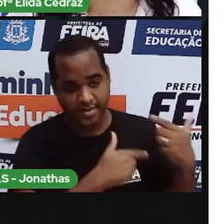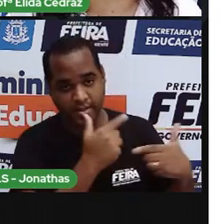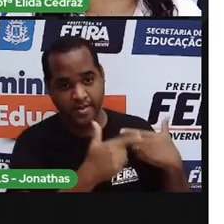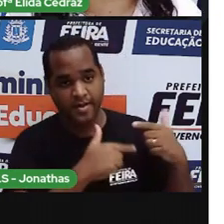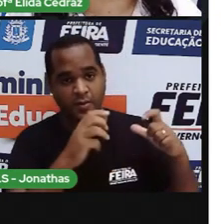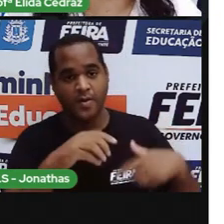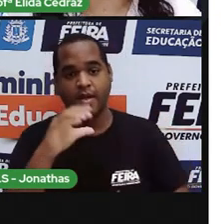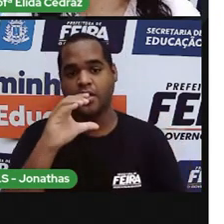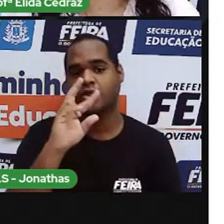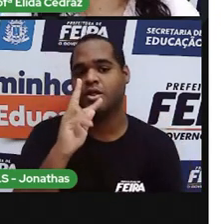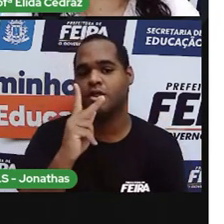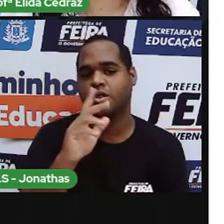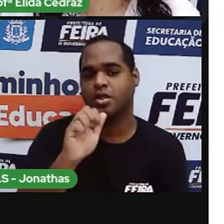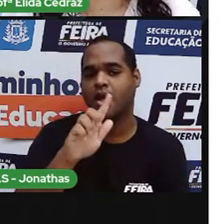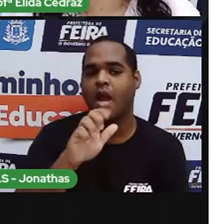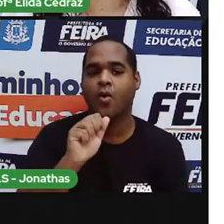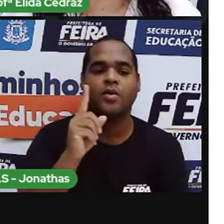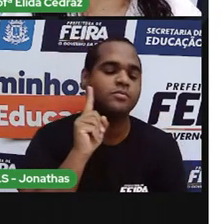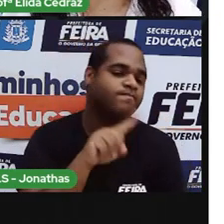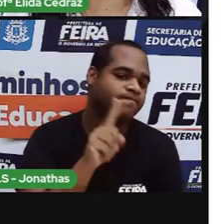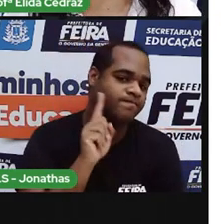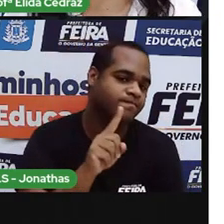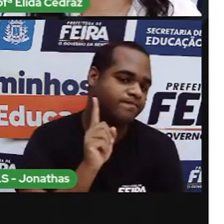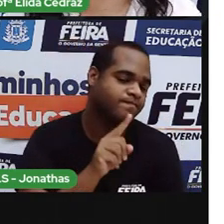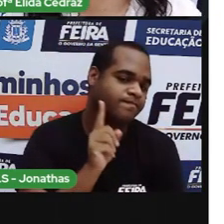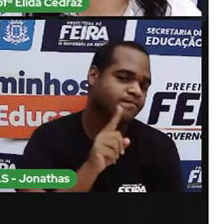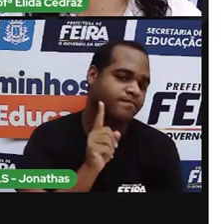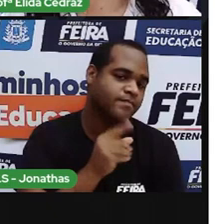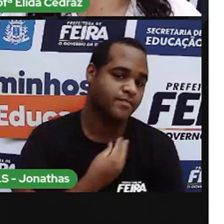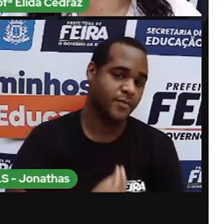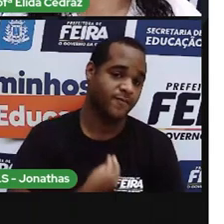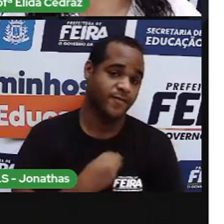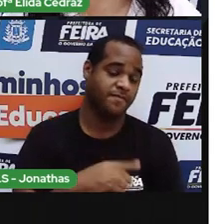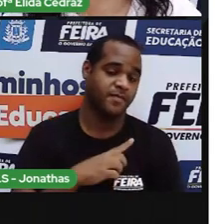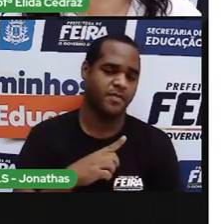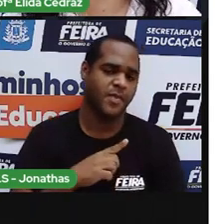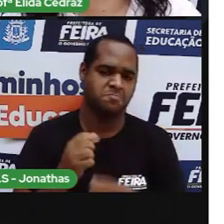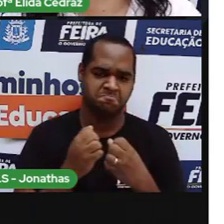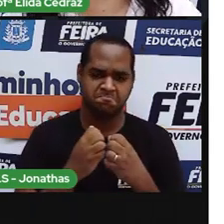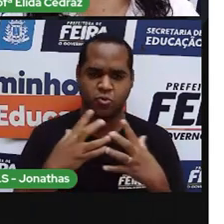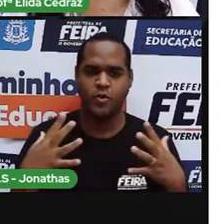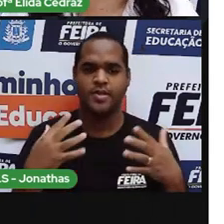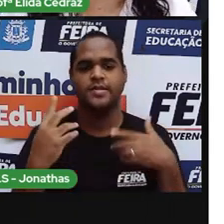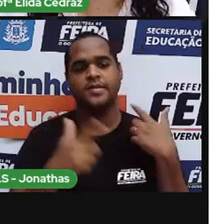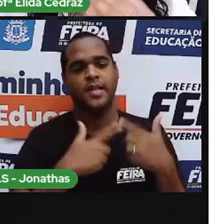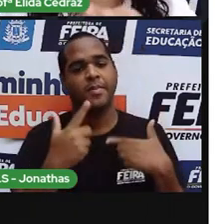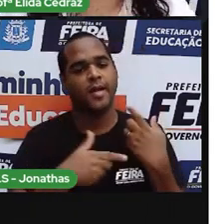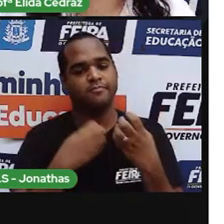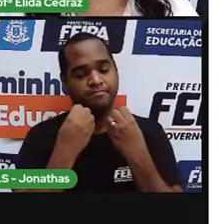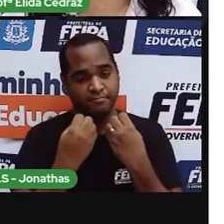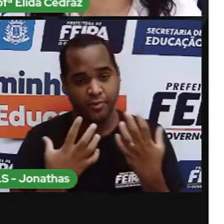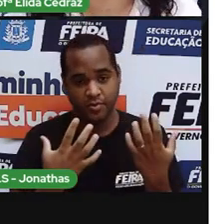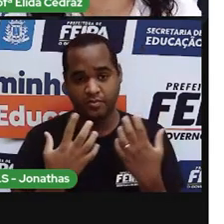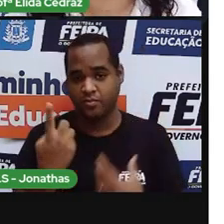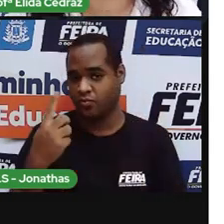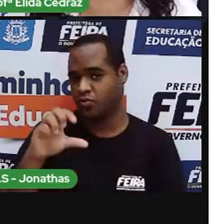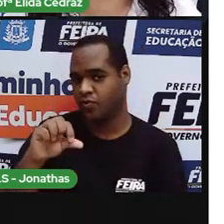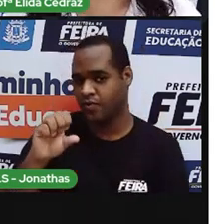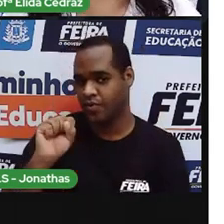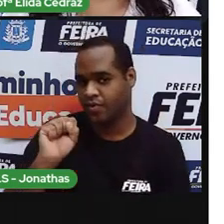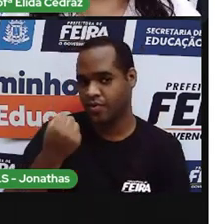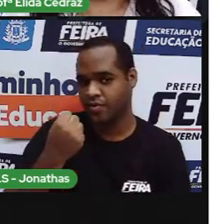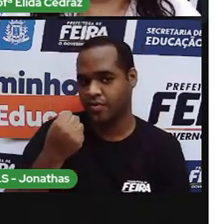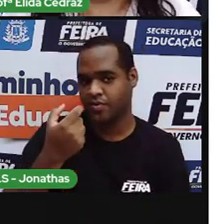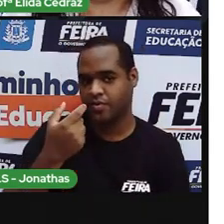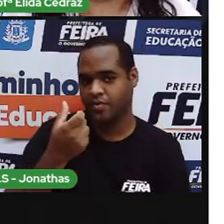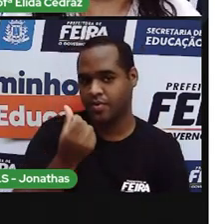de Chicago nos Estados Unidos que fizeram um grande movimento trabalhista em 1886.